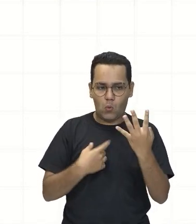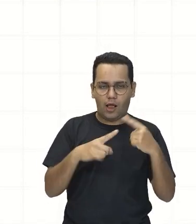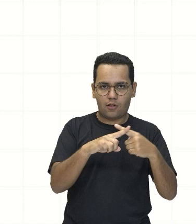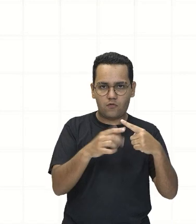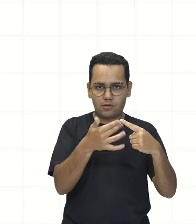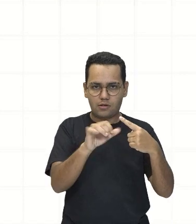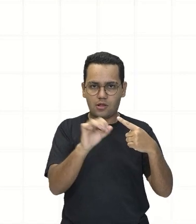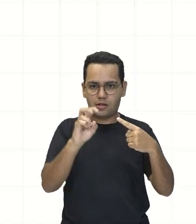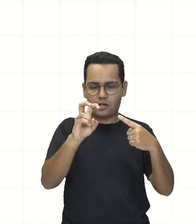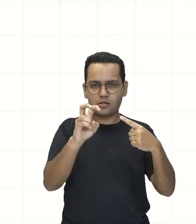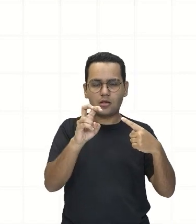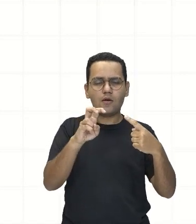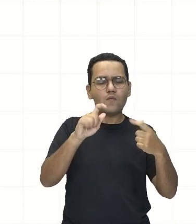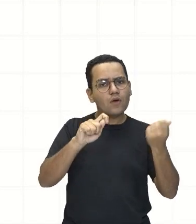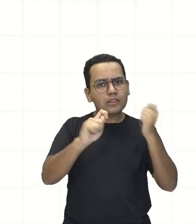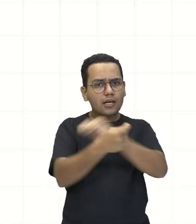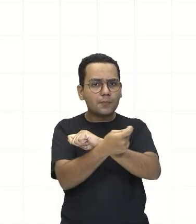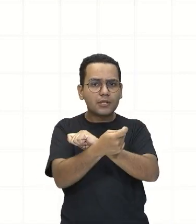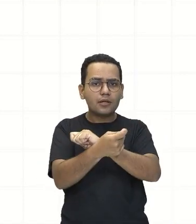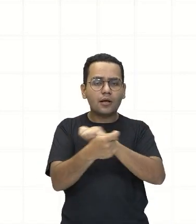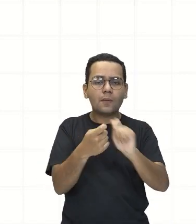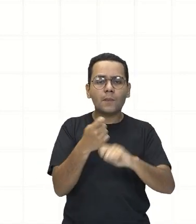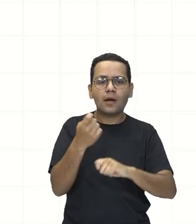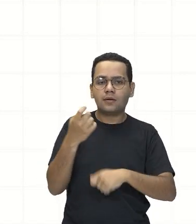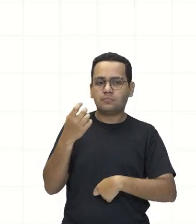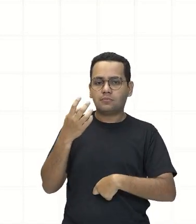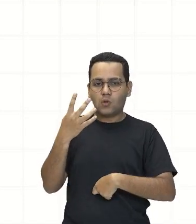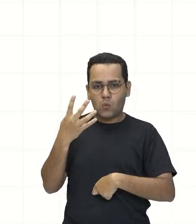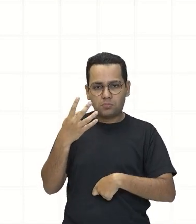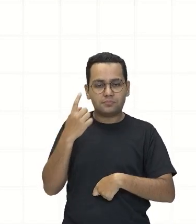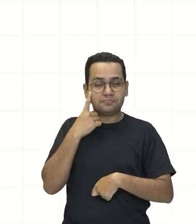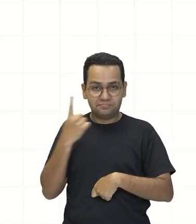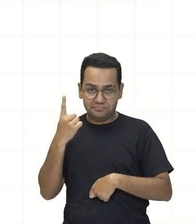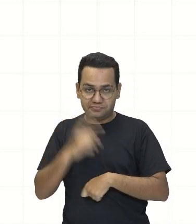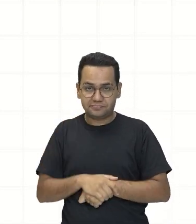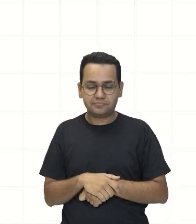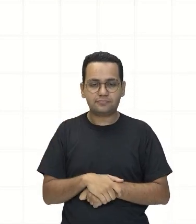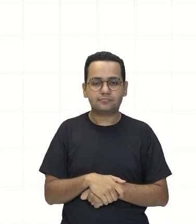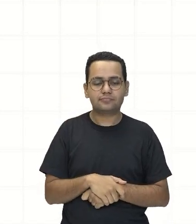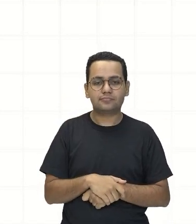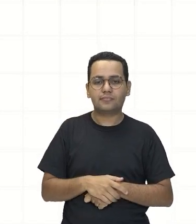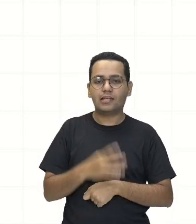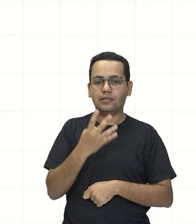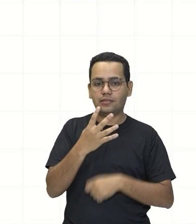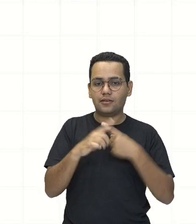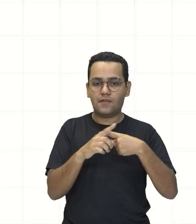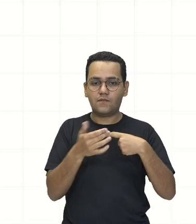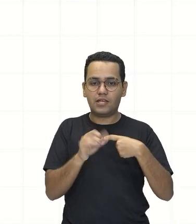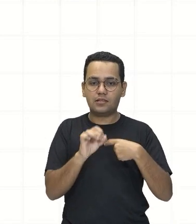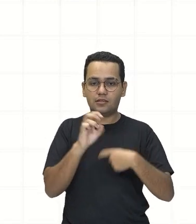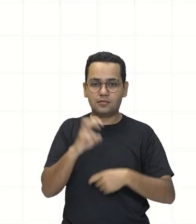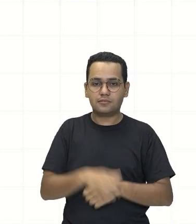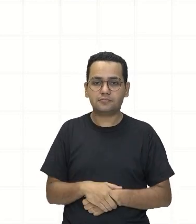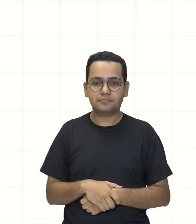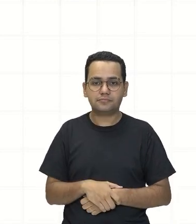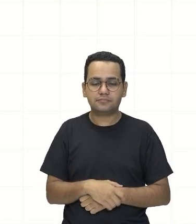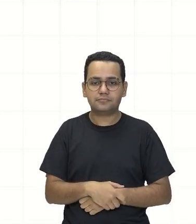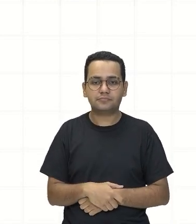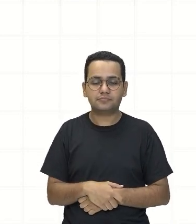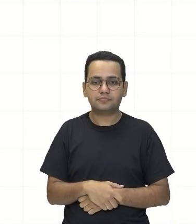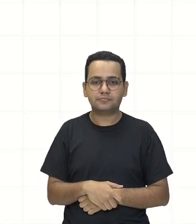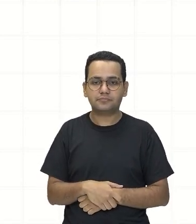Então, como é que eu faço isso? Observe o seguinte Olha 10 elevado a 5 Eu posso escrever como 10